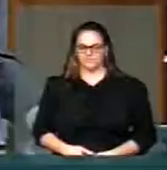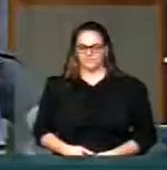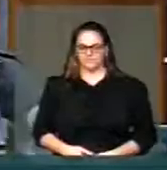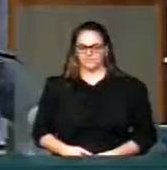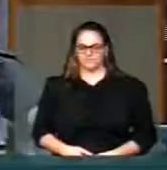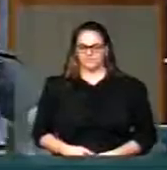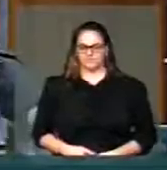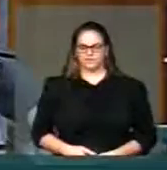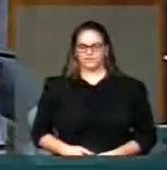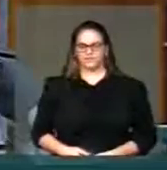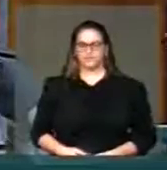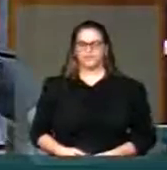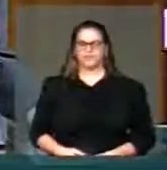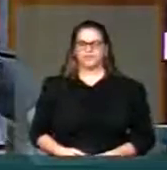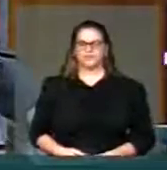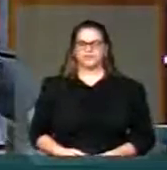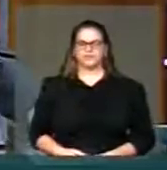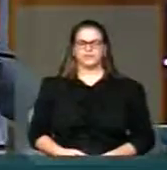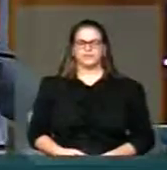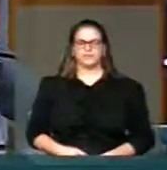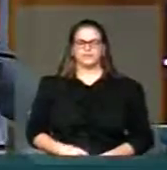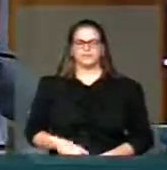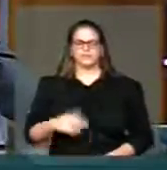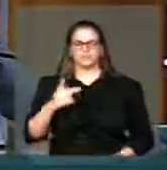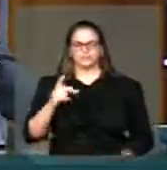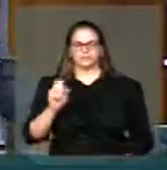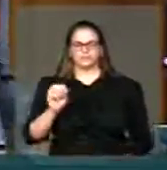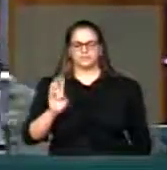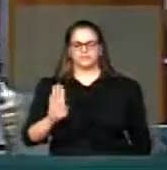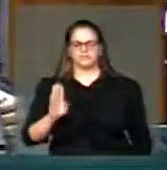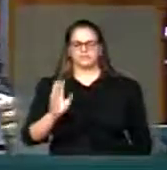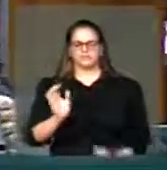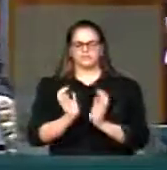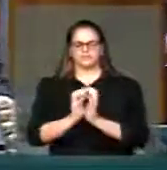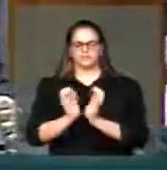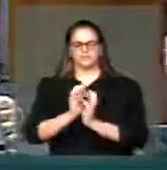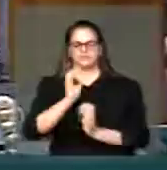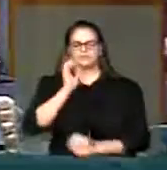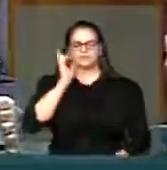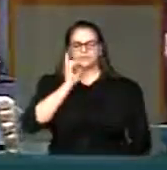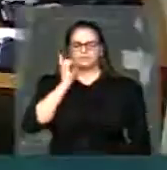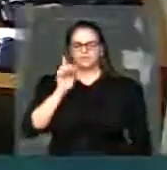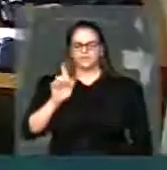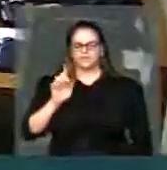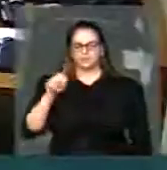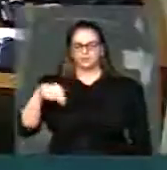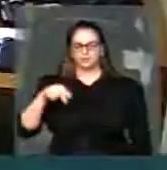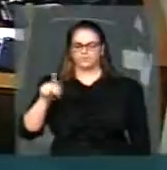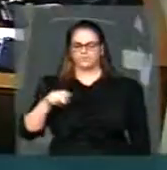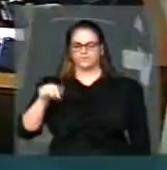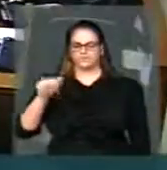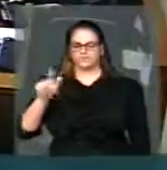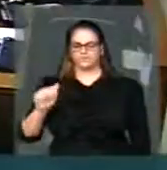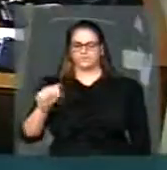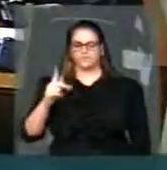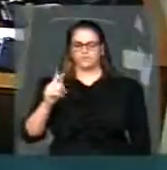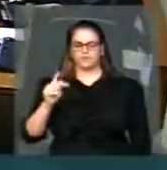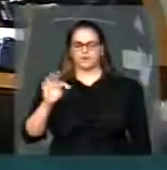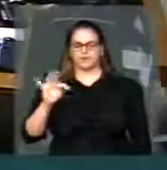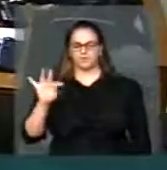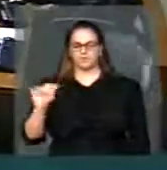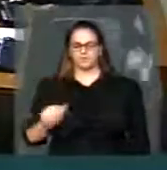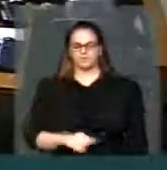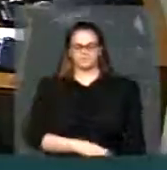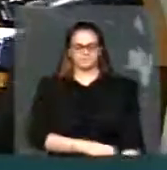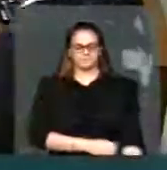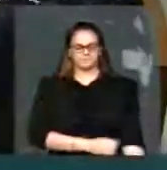Conceda a palavra ao primeiro orador inscrito pelo PSB de Pernambuco, deputado Gonzaga Patriota. Presidente, dois registros